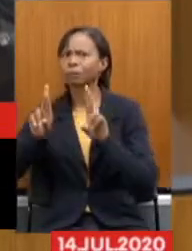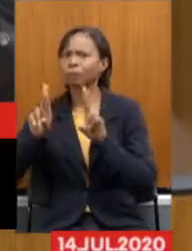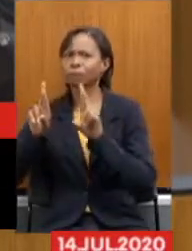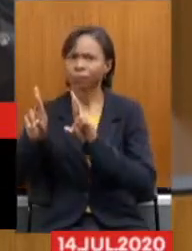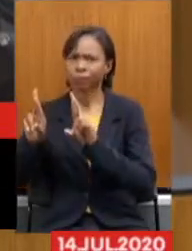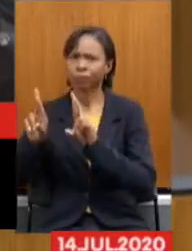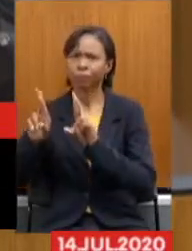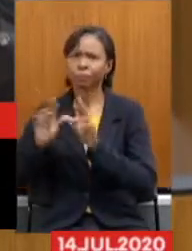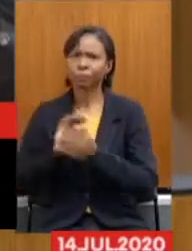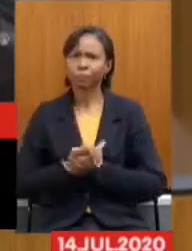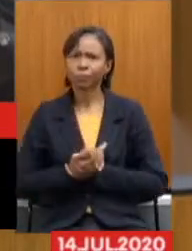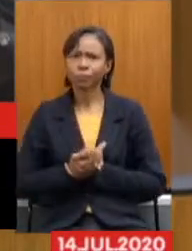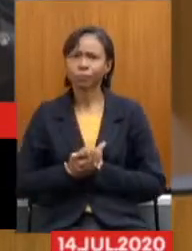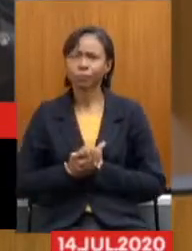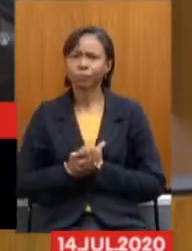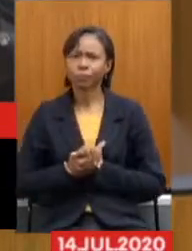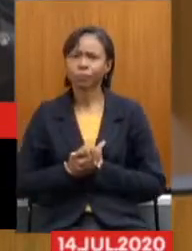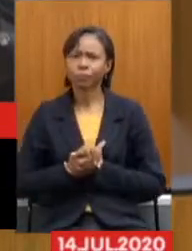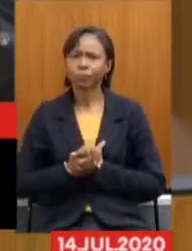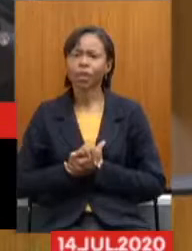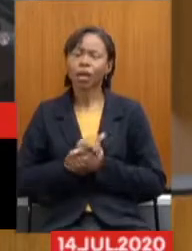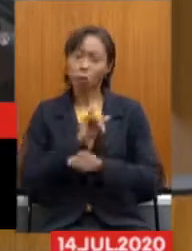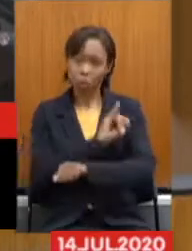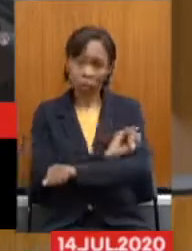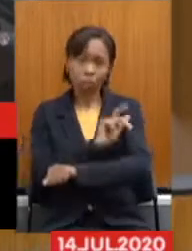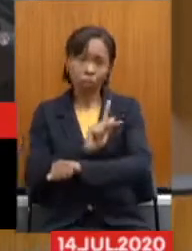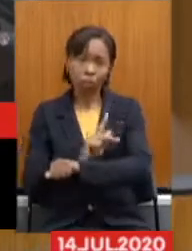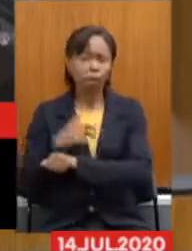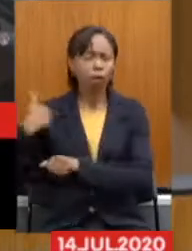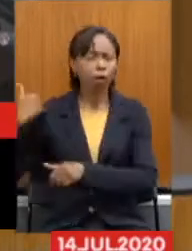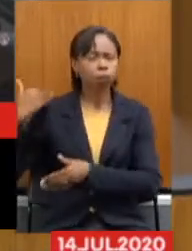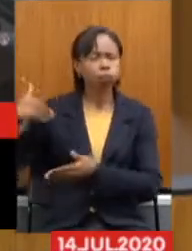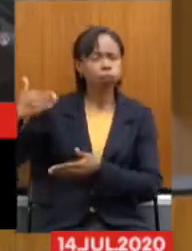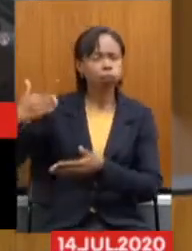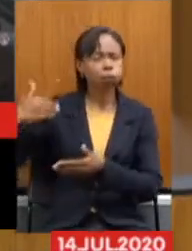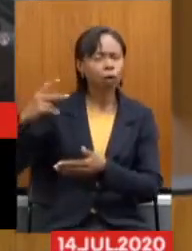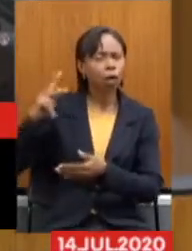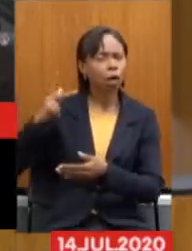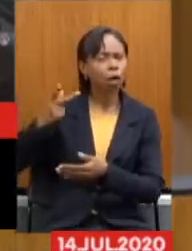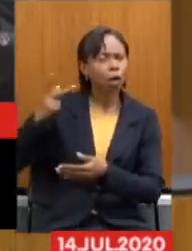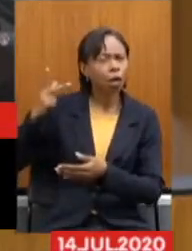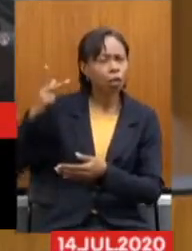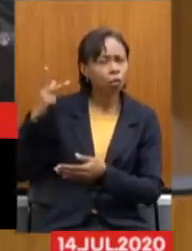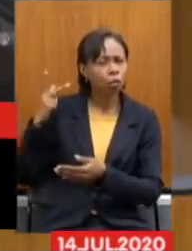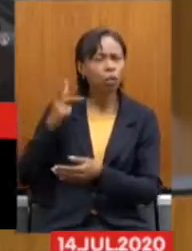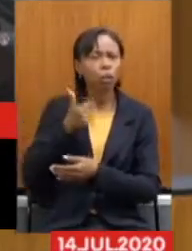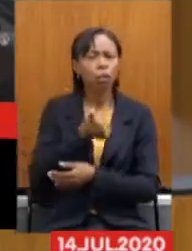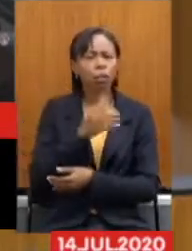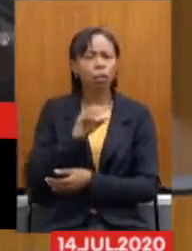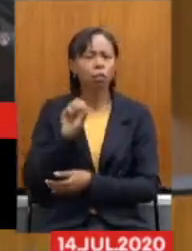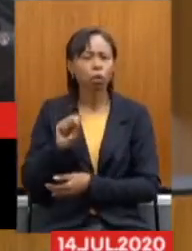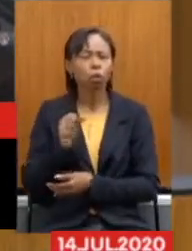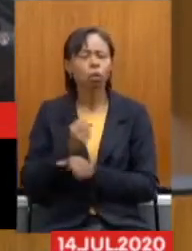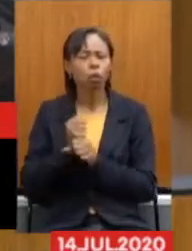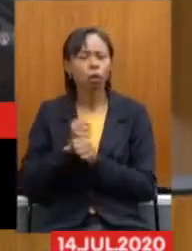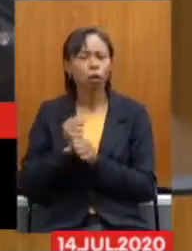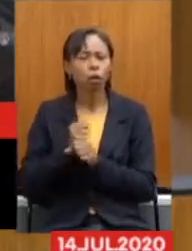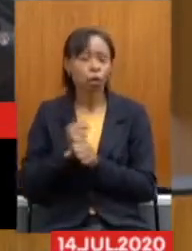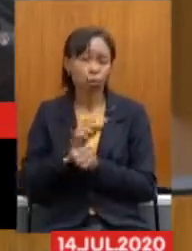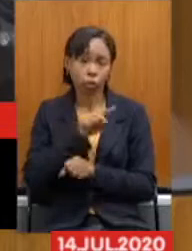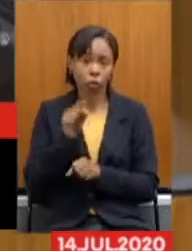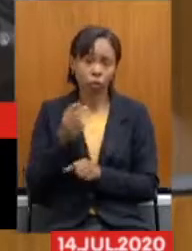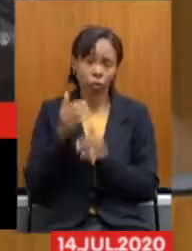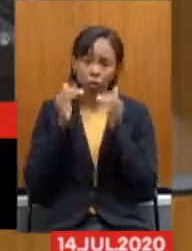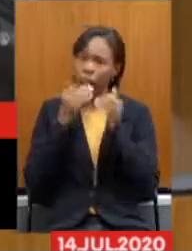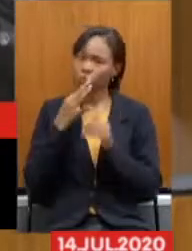Quanto a situação Do Ipseng Sua história De seus 108 anos Sua extinção Proposta Feita por quem Não conhece O estado Com o devido Respeito